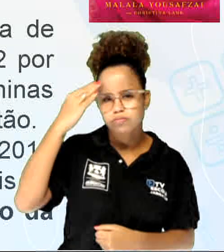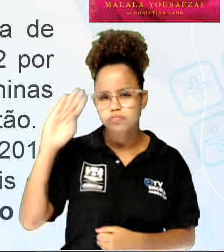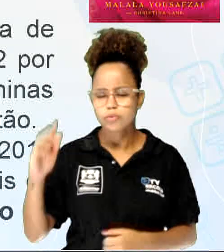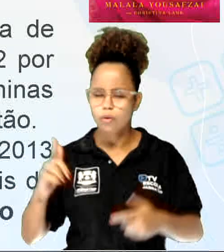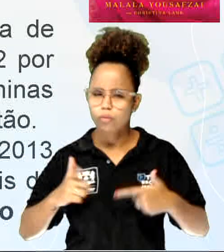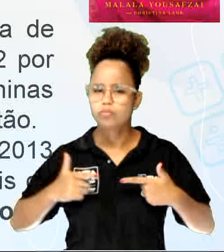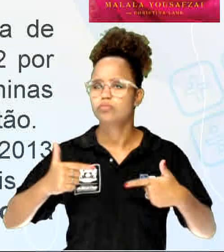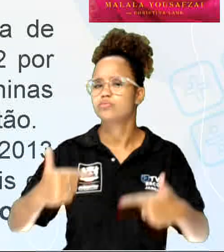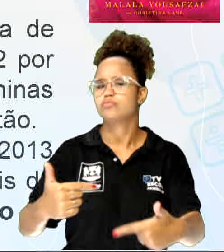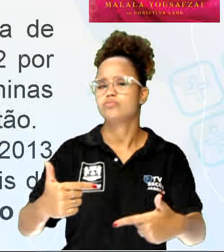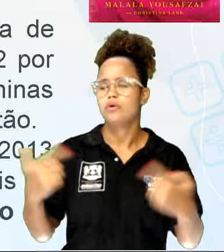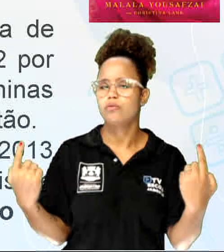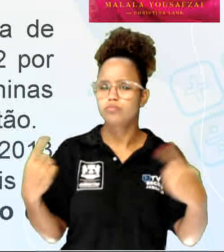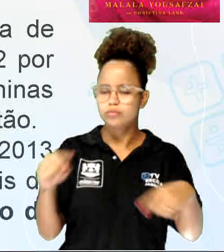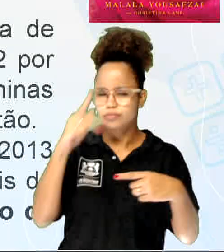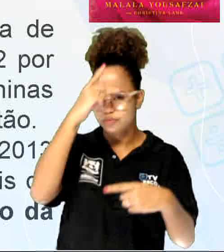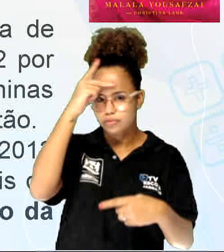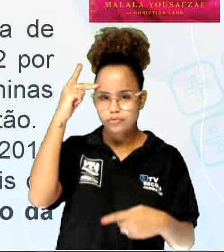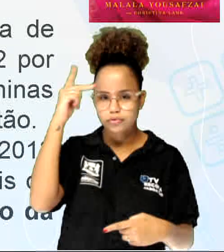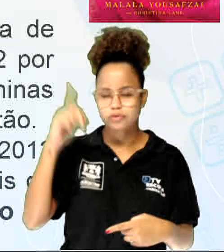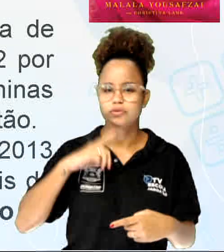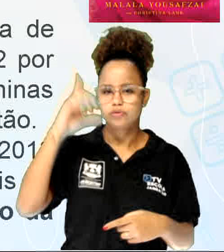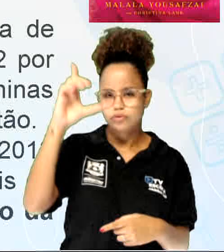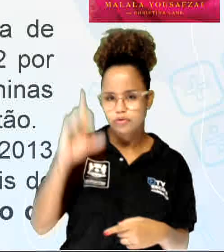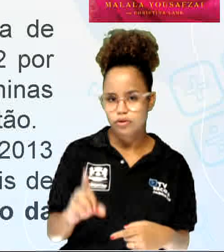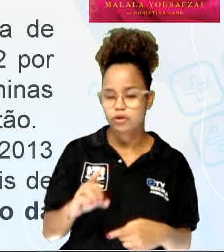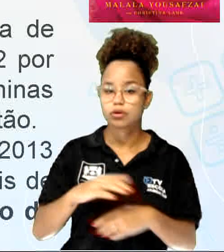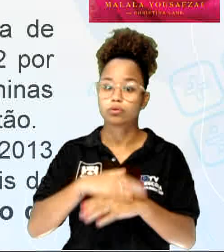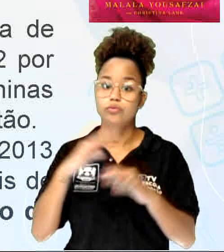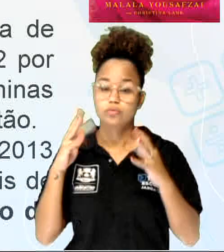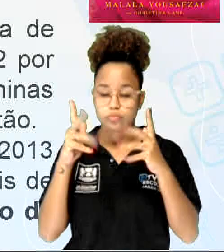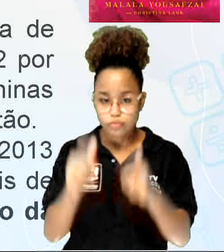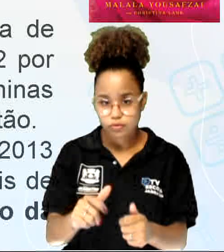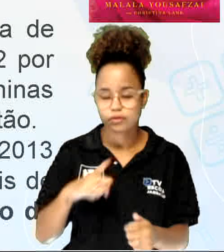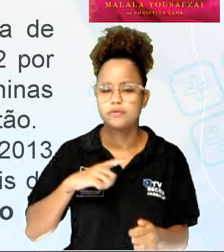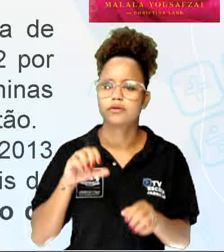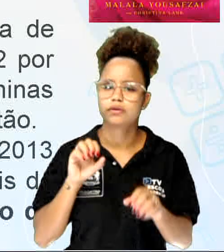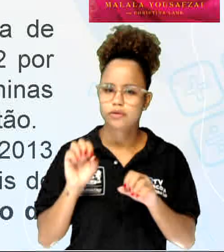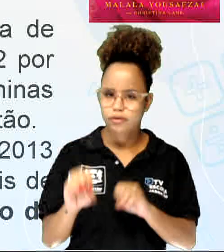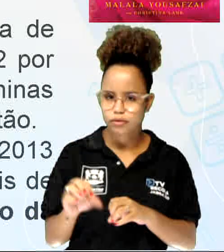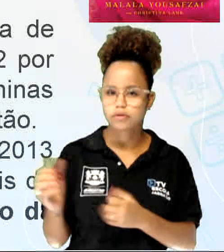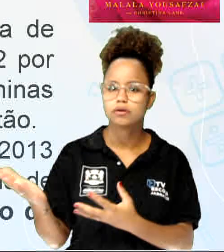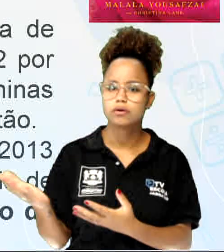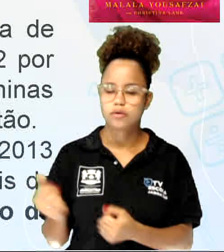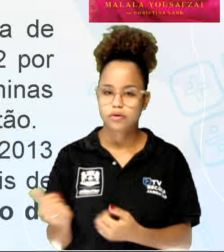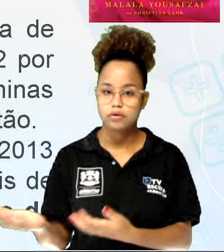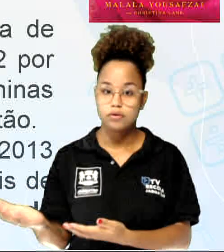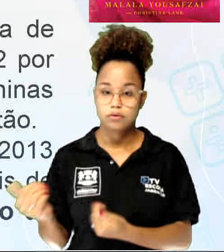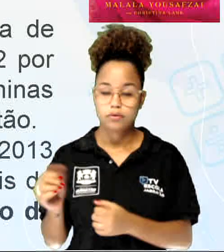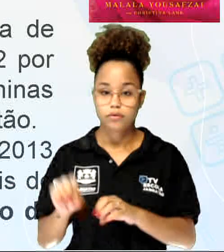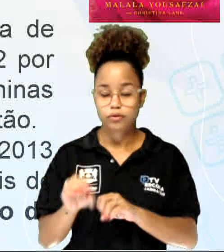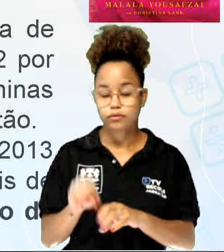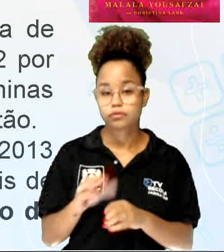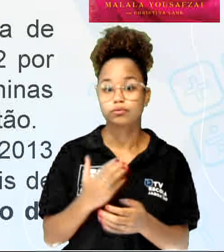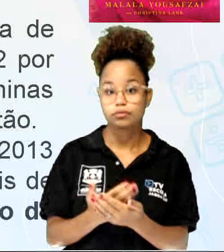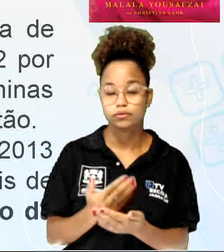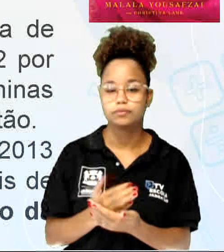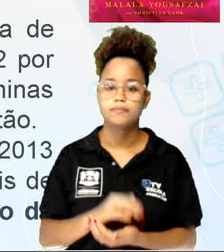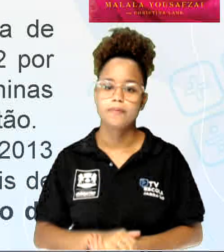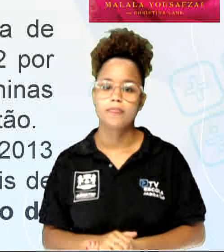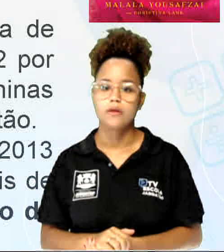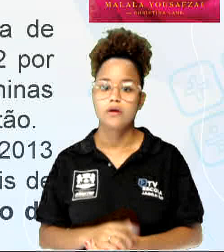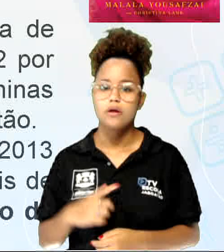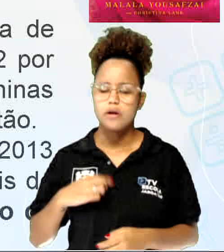crianças e jovens pelo direito de todos à educação. A jovem paquistanesa sobreviveu a uma